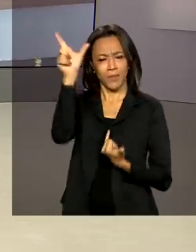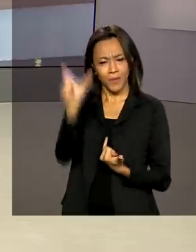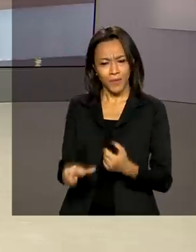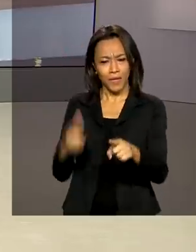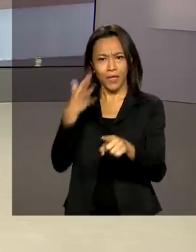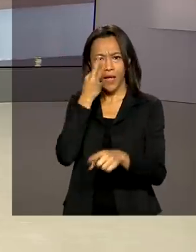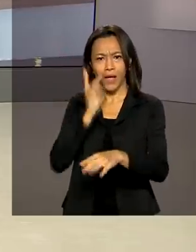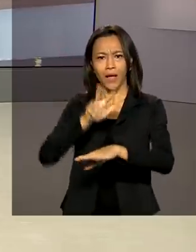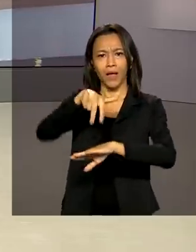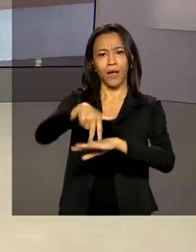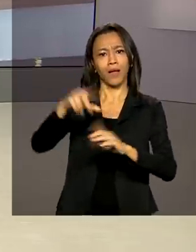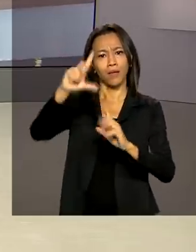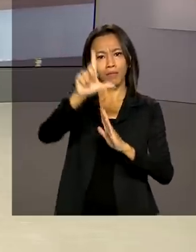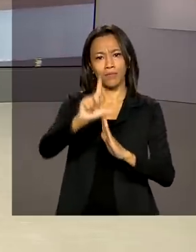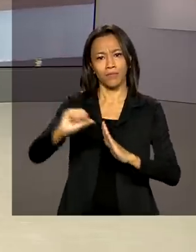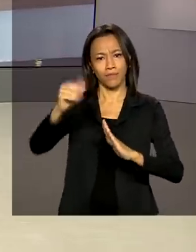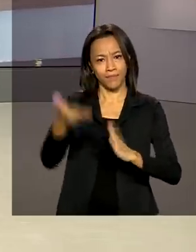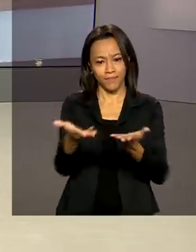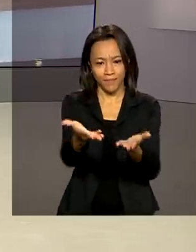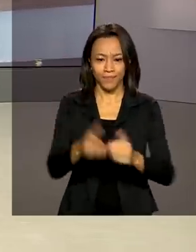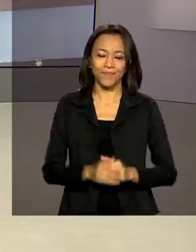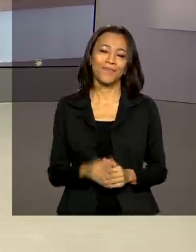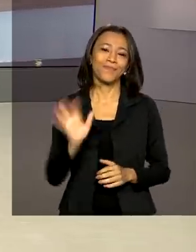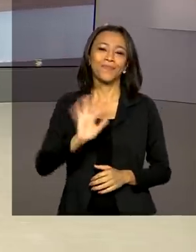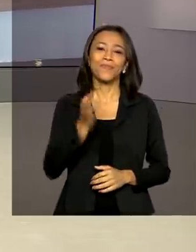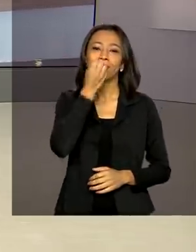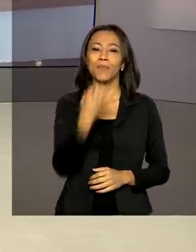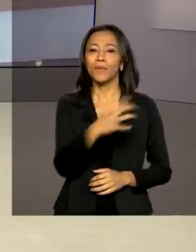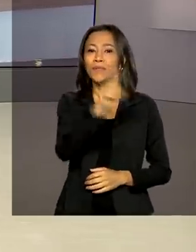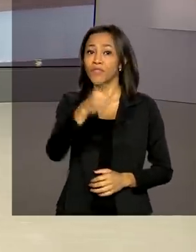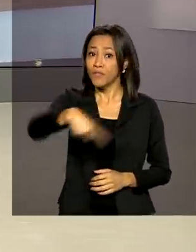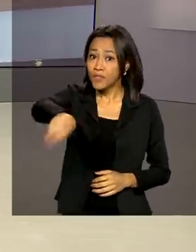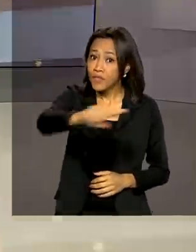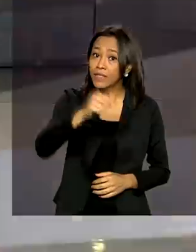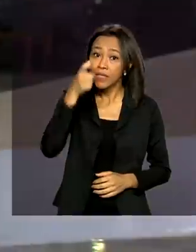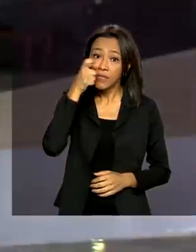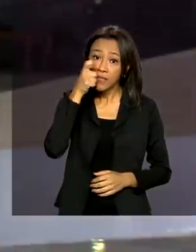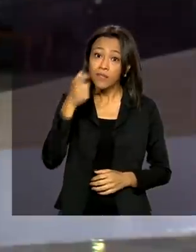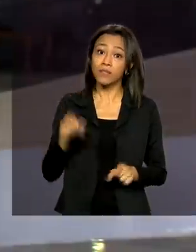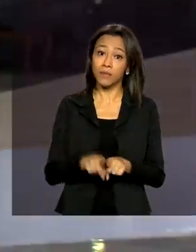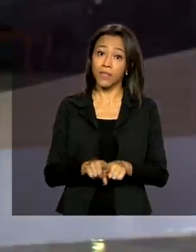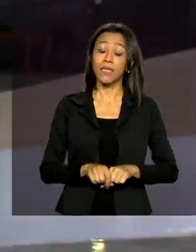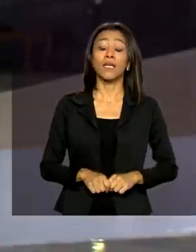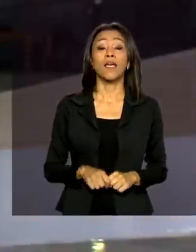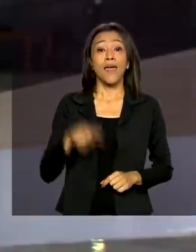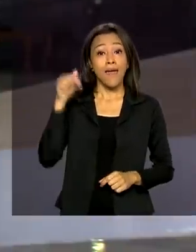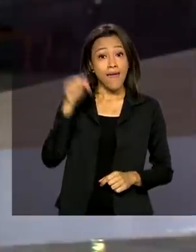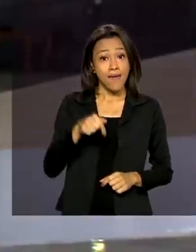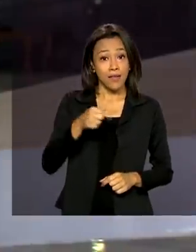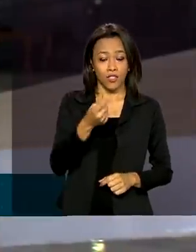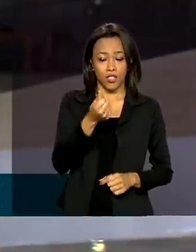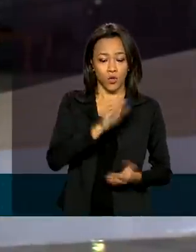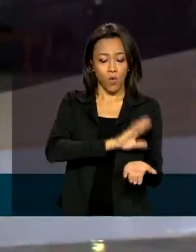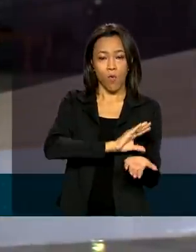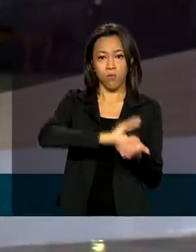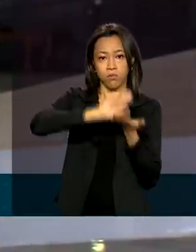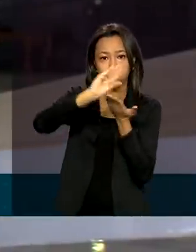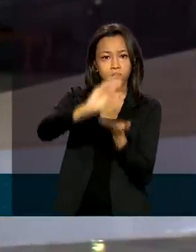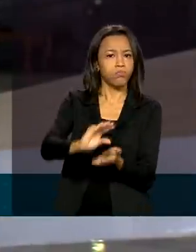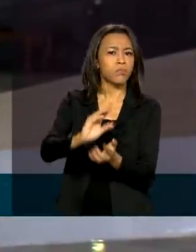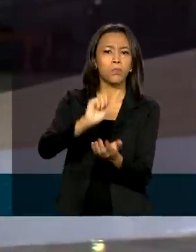Planalto. Selma, bom dia! Oi, Renata, bom dia para você também, para quem está conosco. Essa parcela liberada a partir de hoje é para os